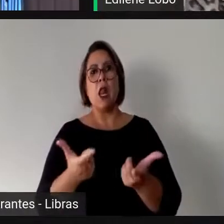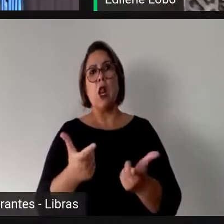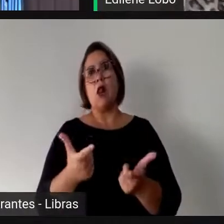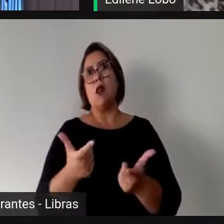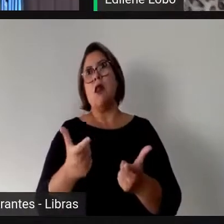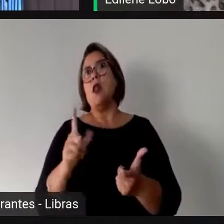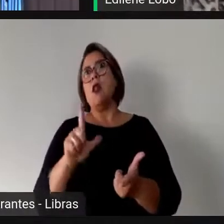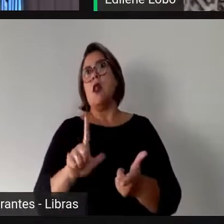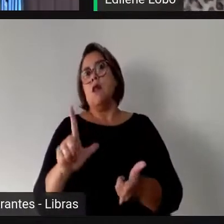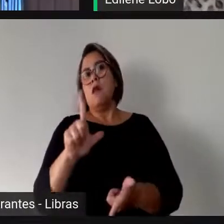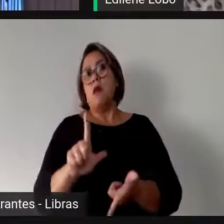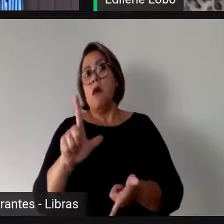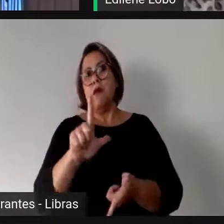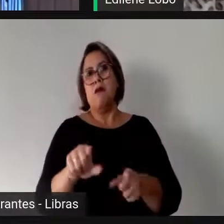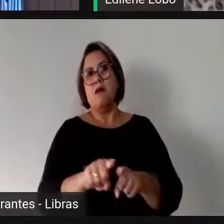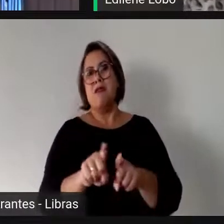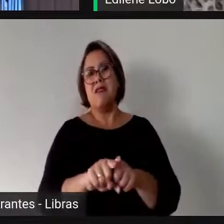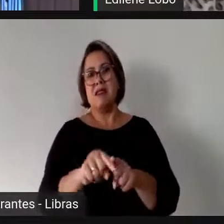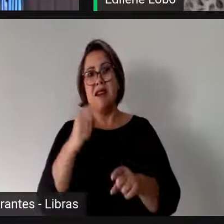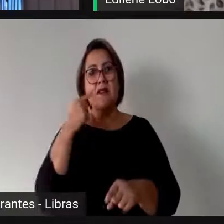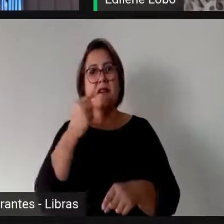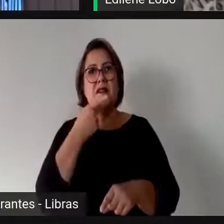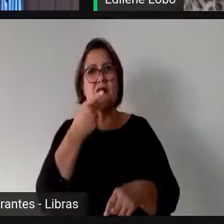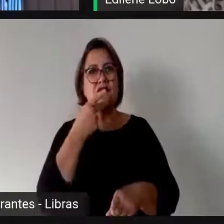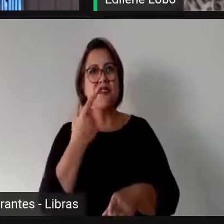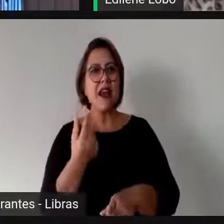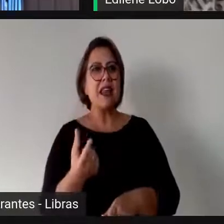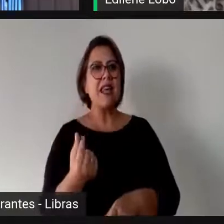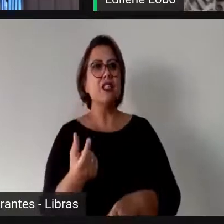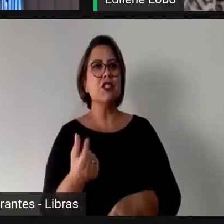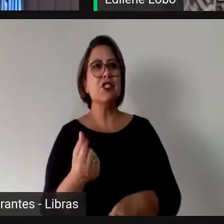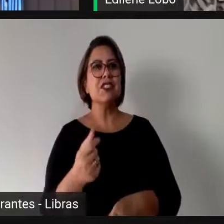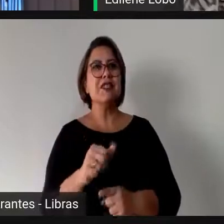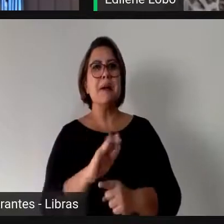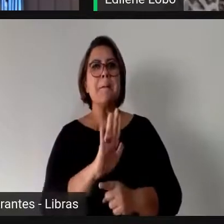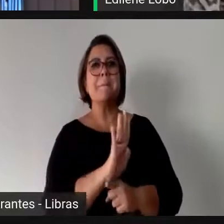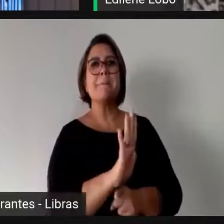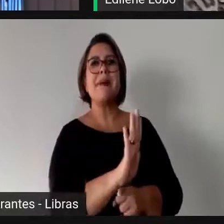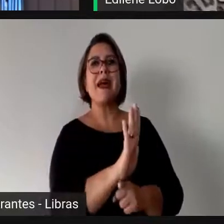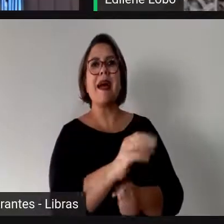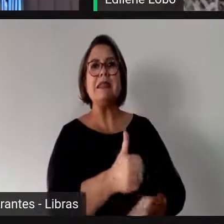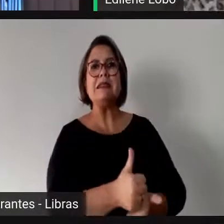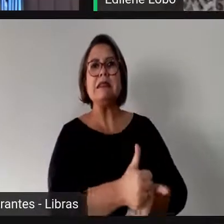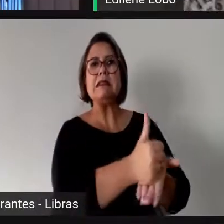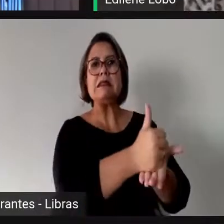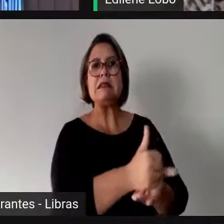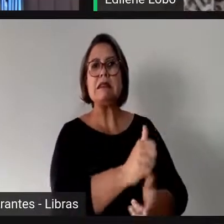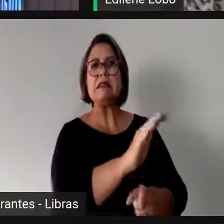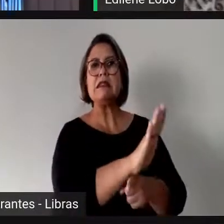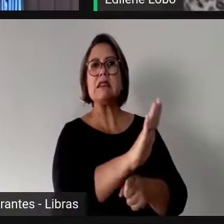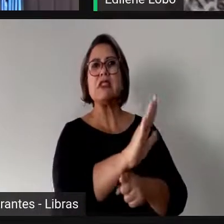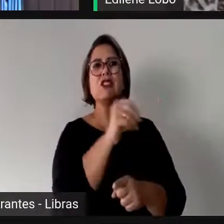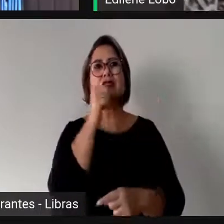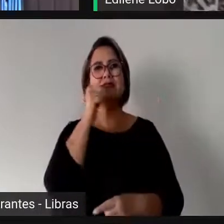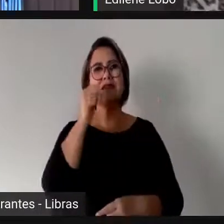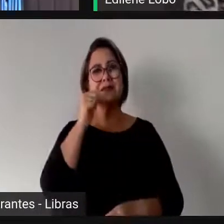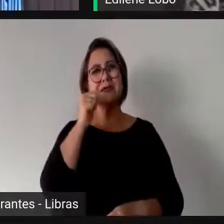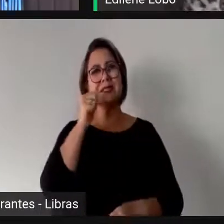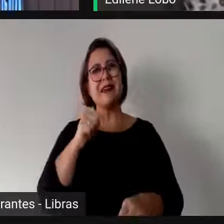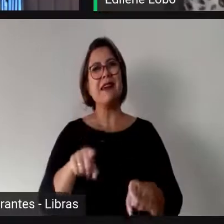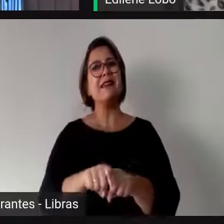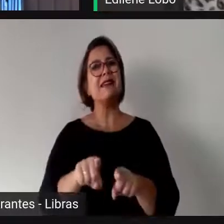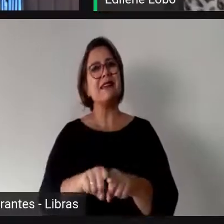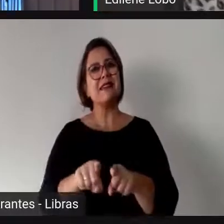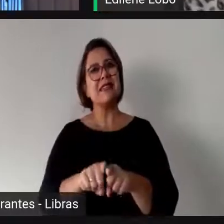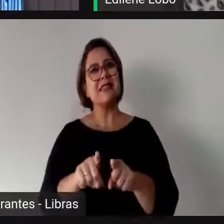capitalista custa caro a inserção das mulheres assim como de todas as pessoas nesse campo